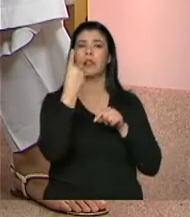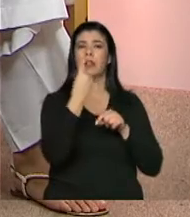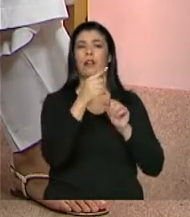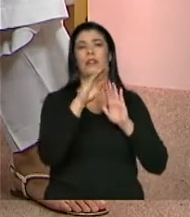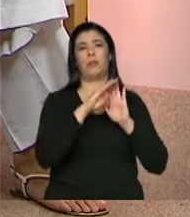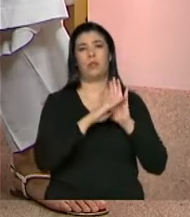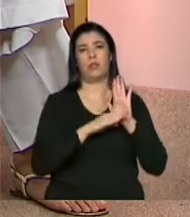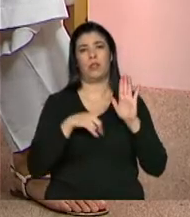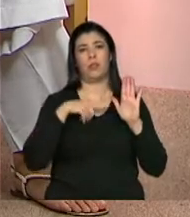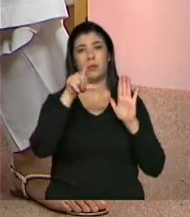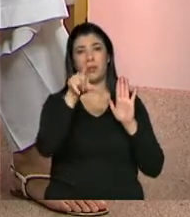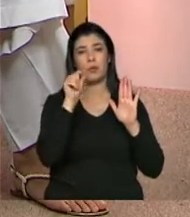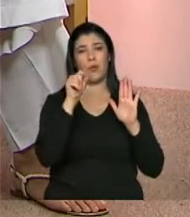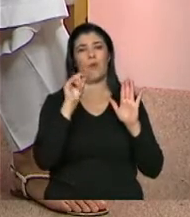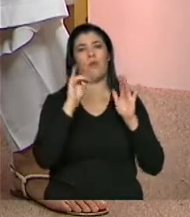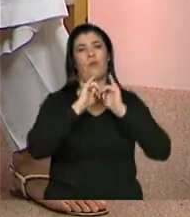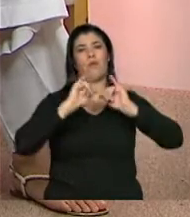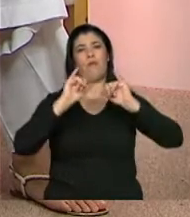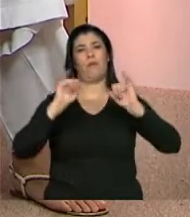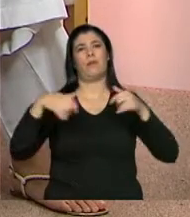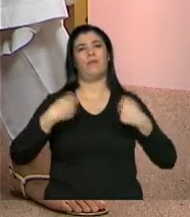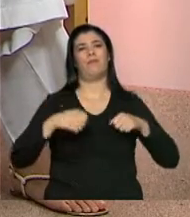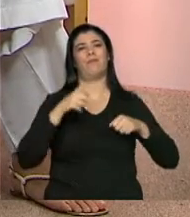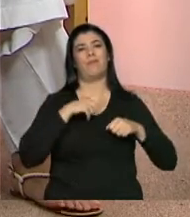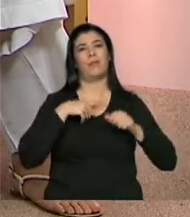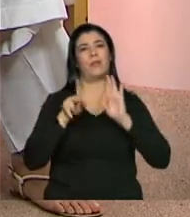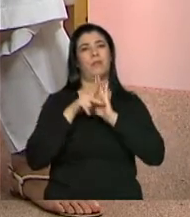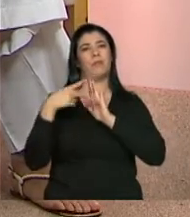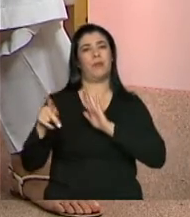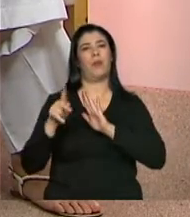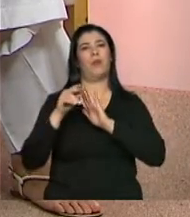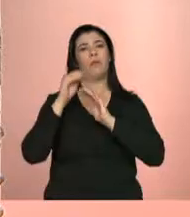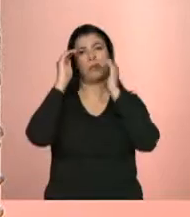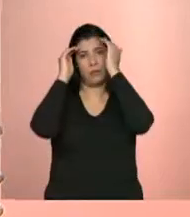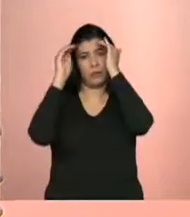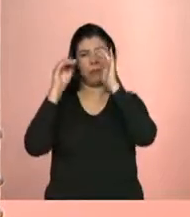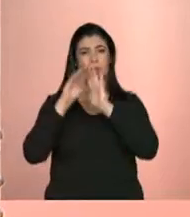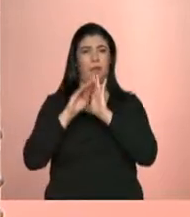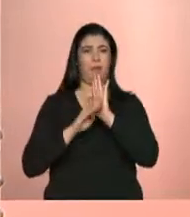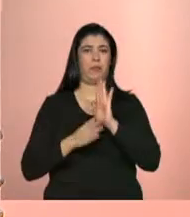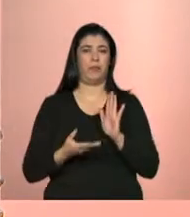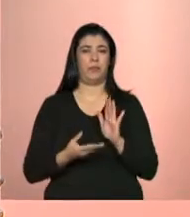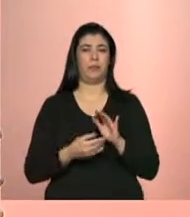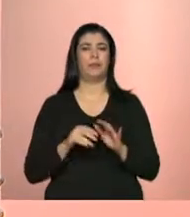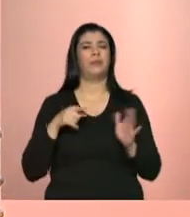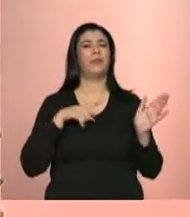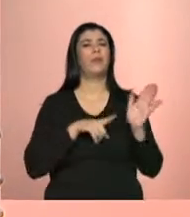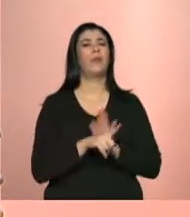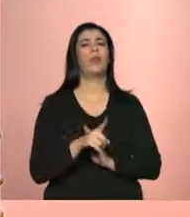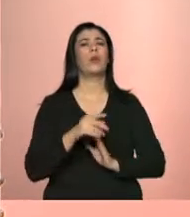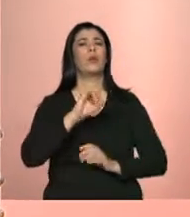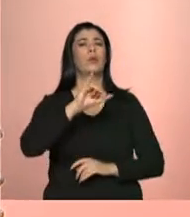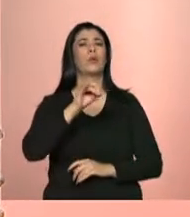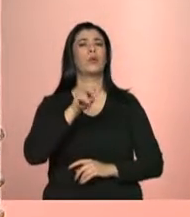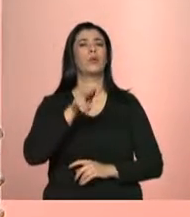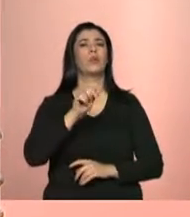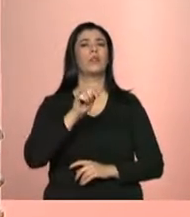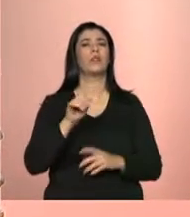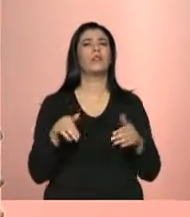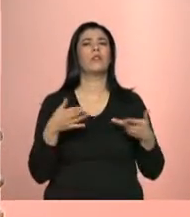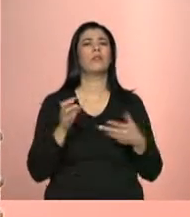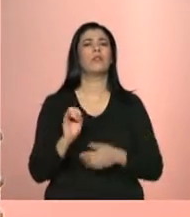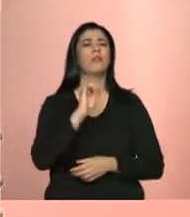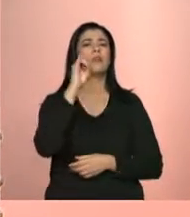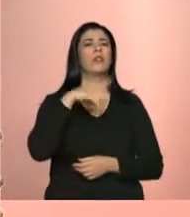utiliza o dado que lhe convém para a oferta do seu programa. E qual que é a importância, Joana, de usarem os